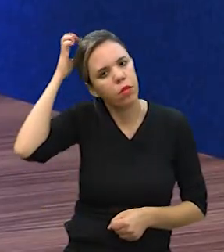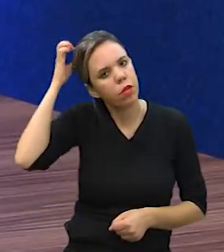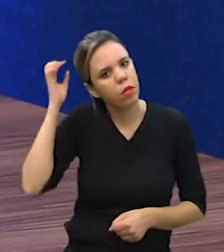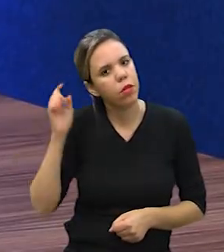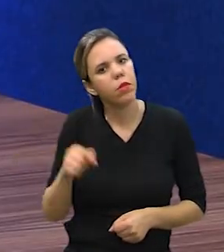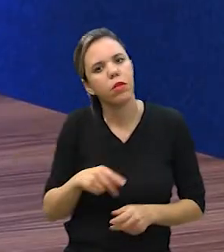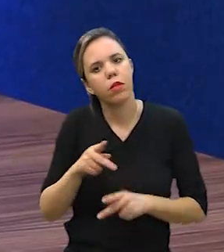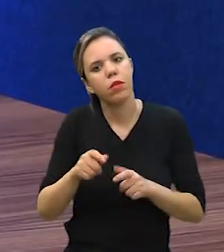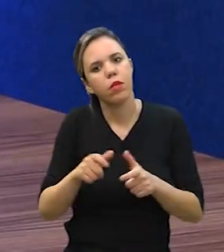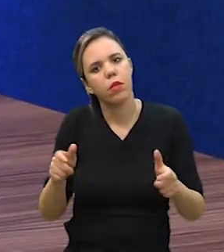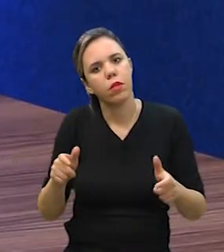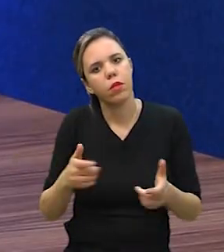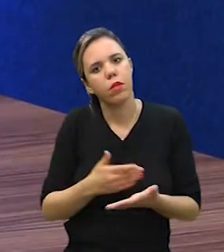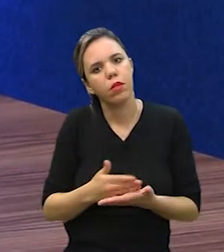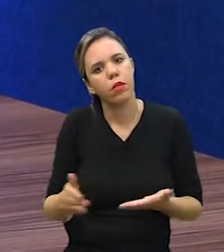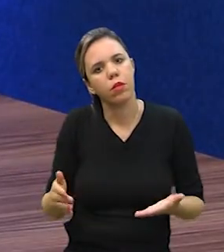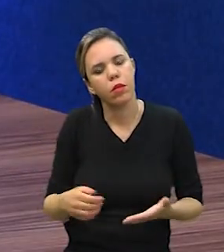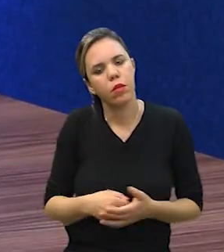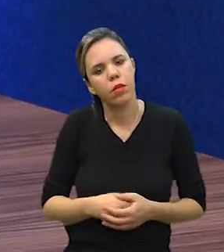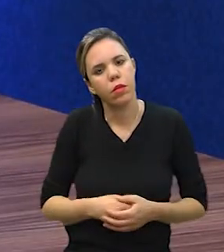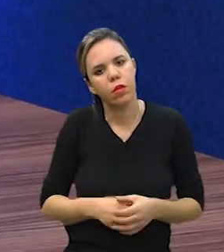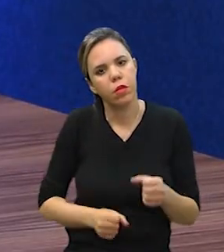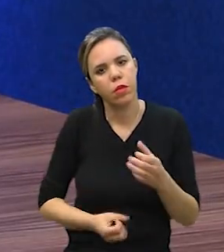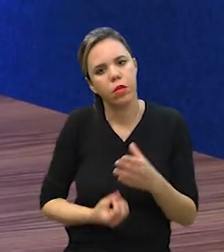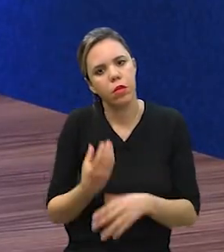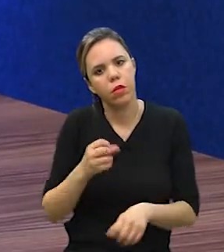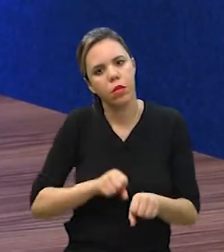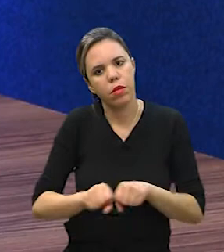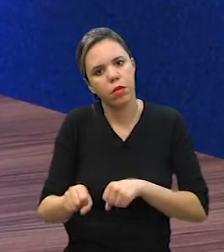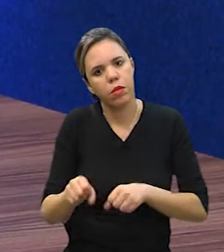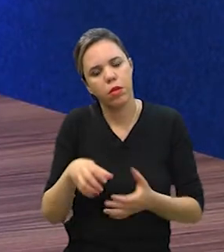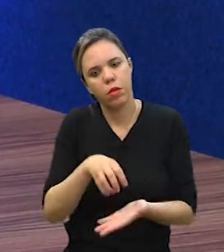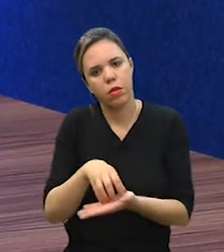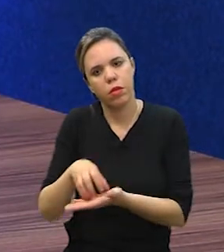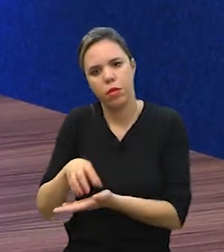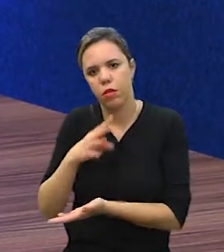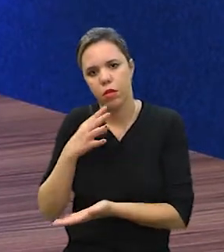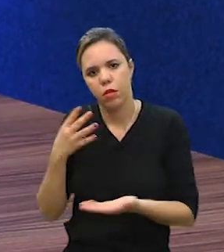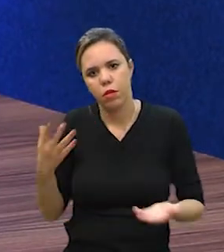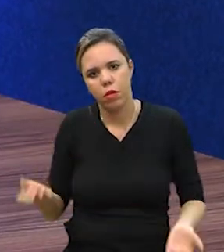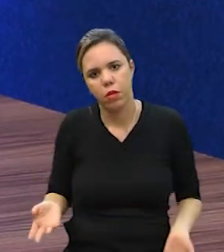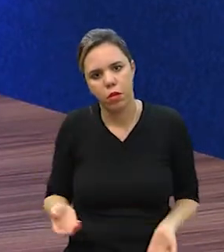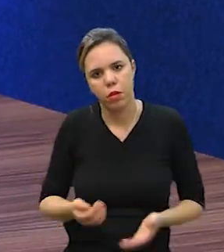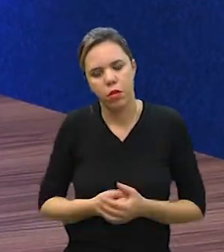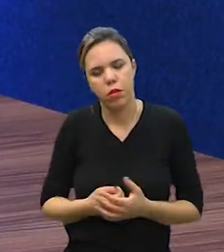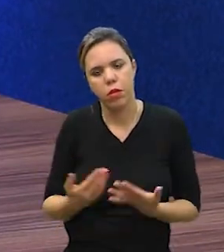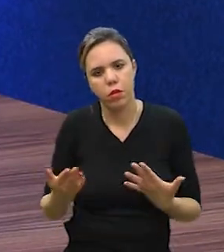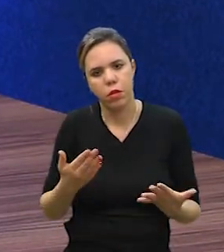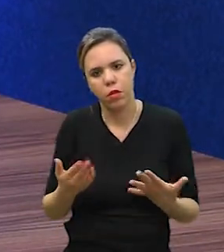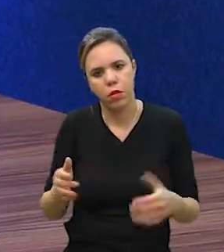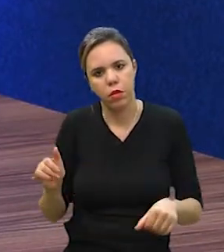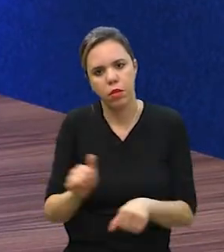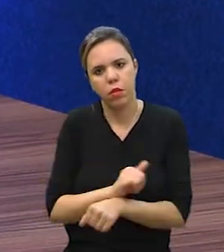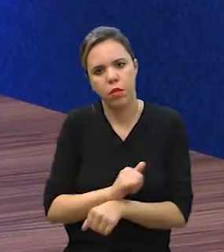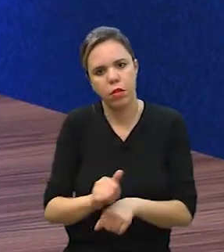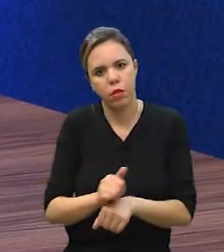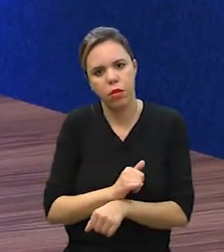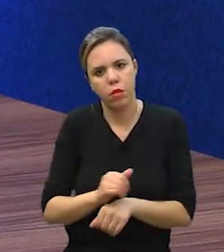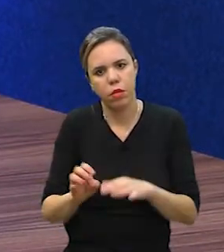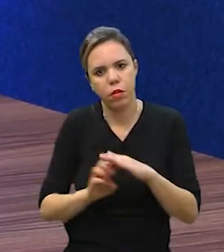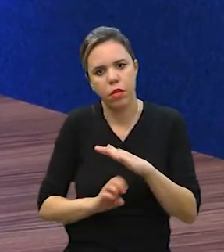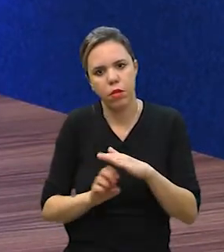falam desse público que inicialmente era formado por uma rede que já era conhecida, qual foi a